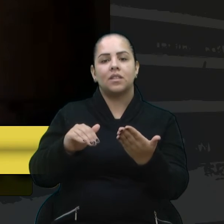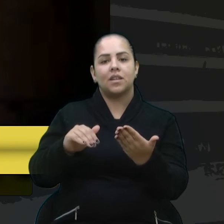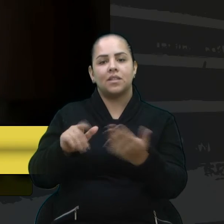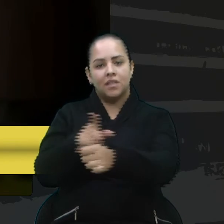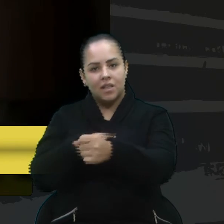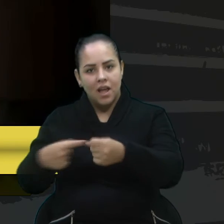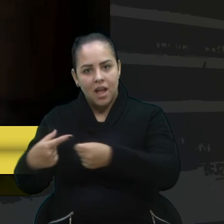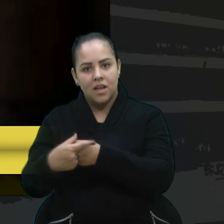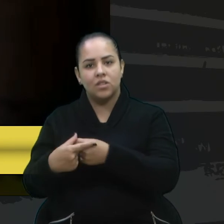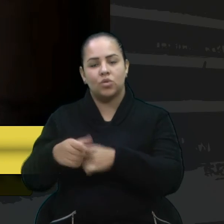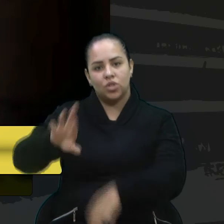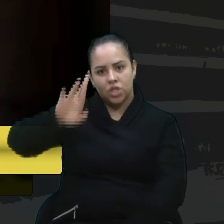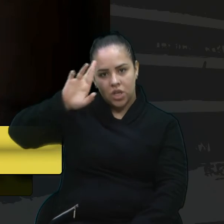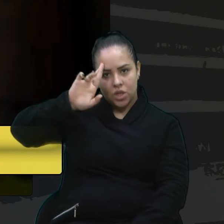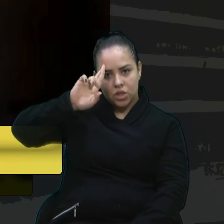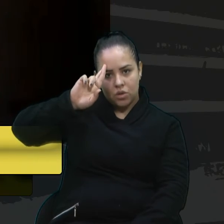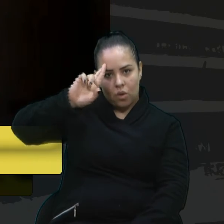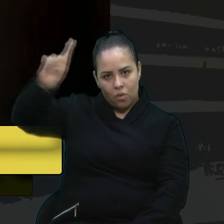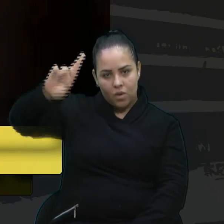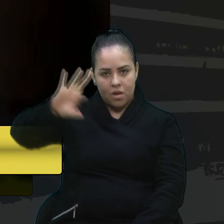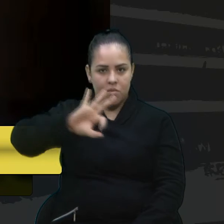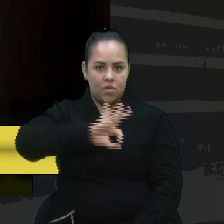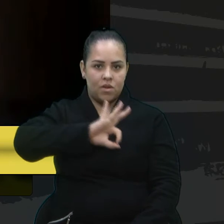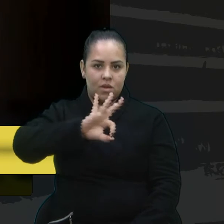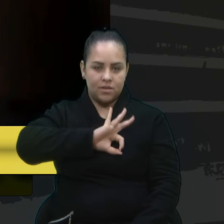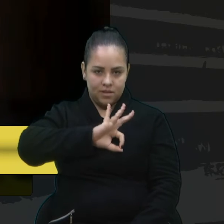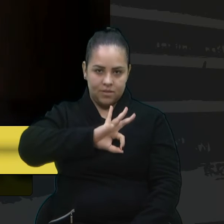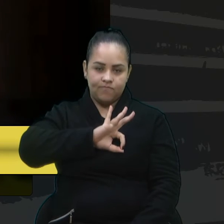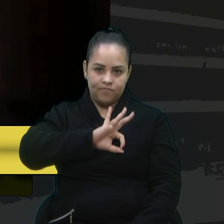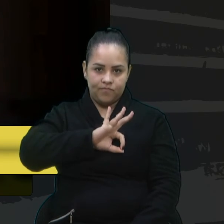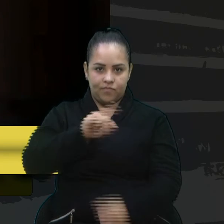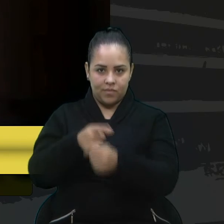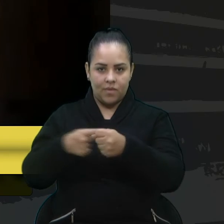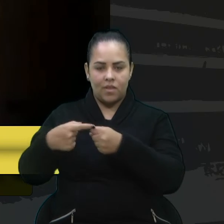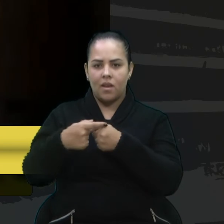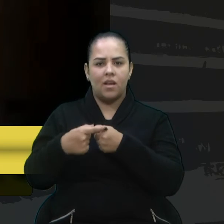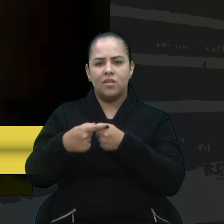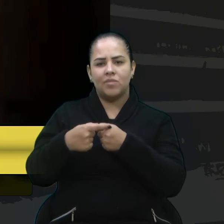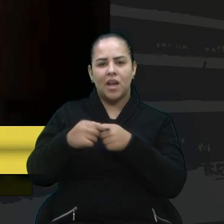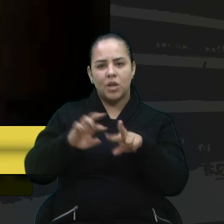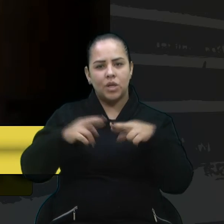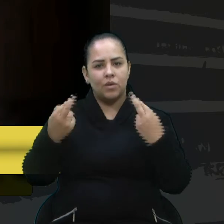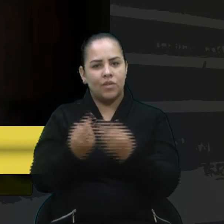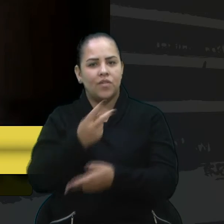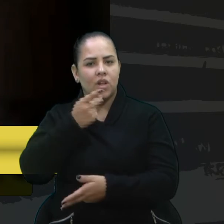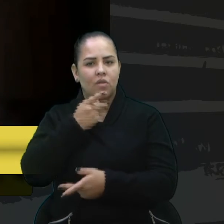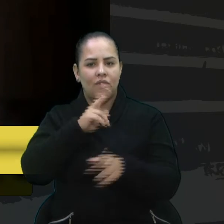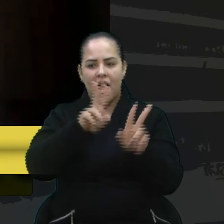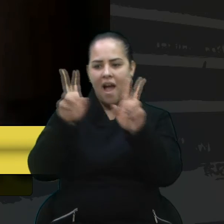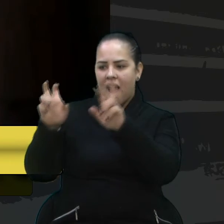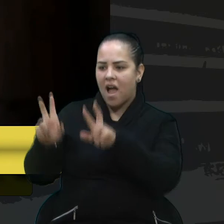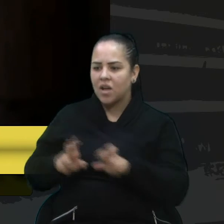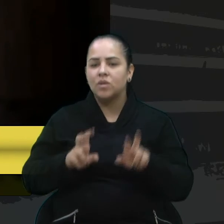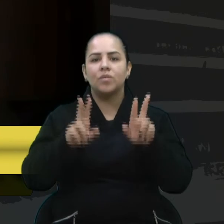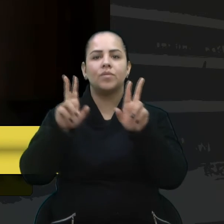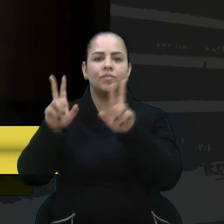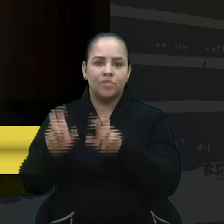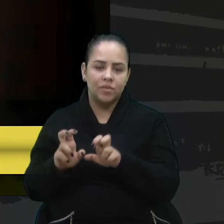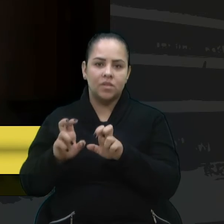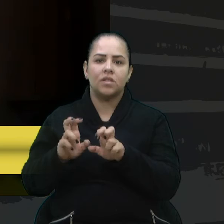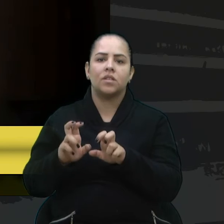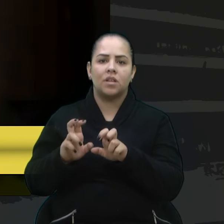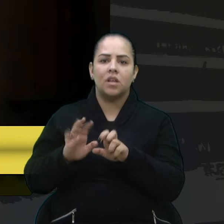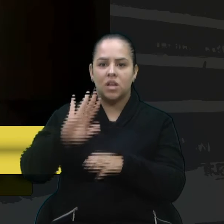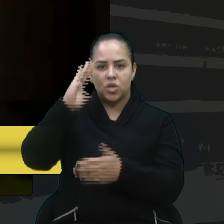da Guarda Municipal. Foi uma reunião que tratou de vários assuntos e que, com certeza, foi um dos primeiros passos que